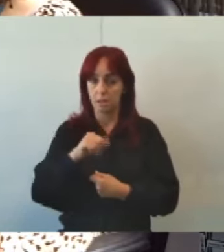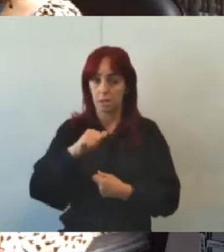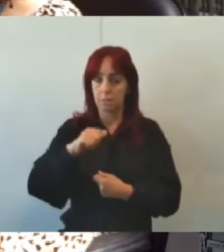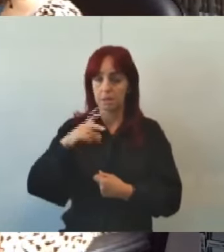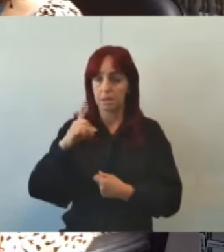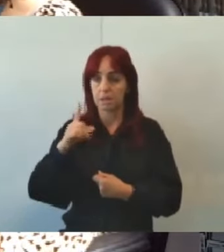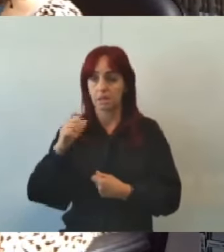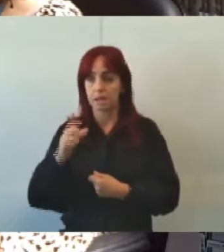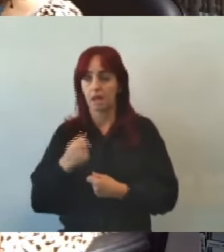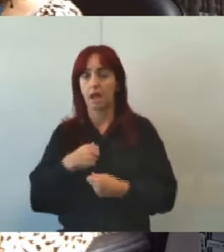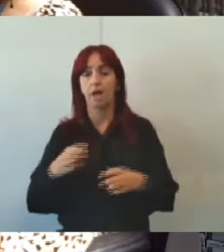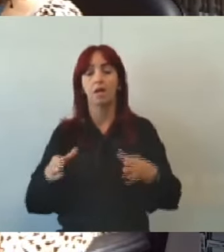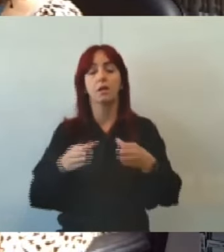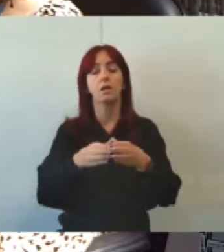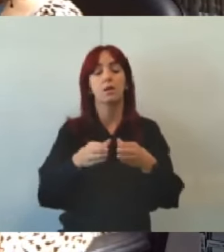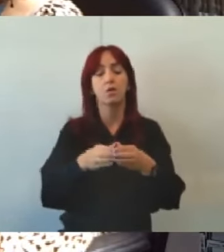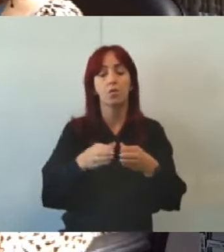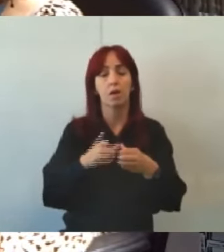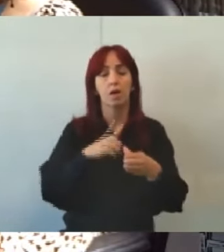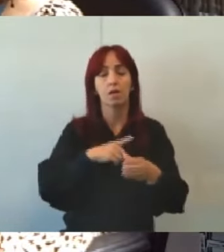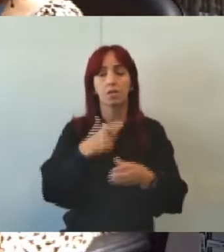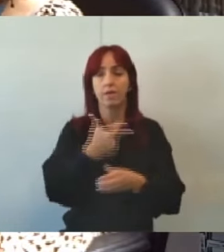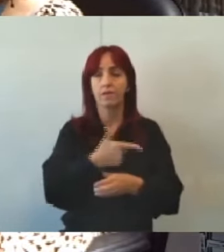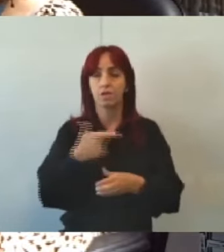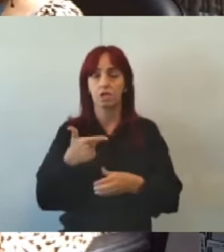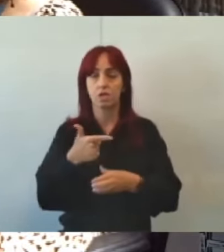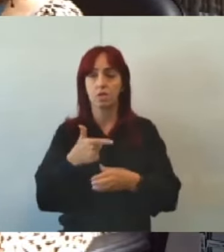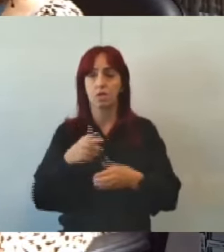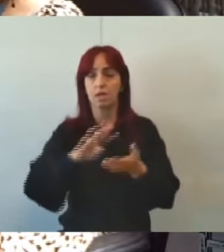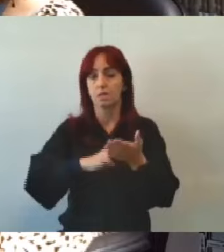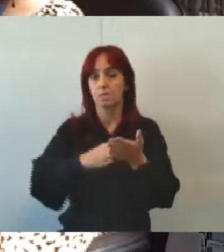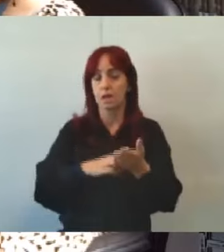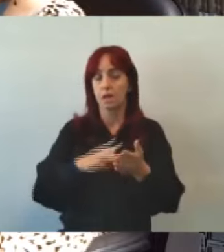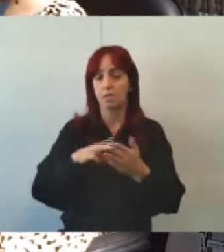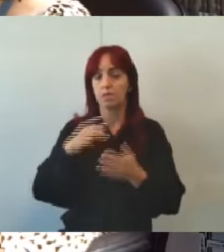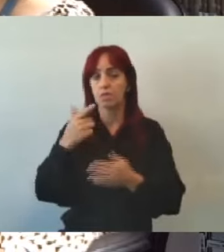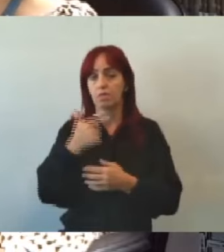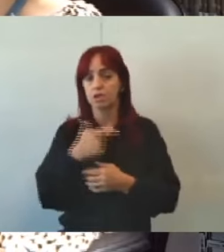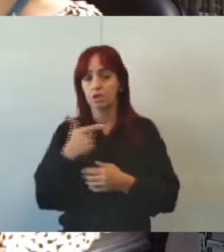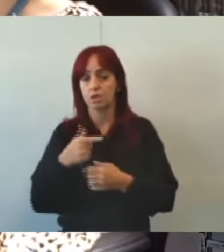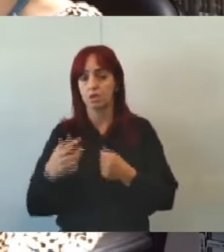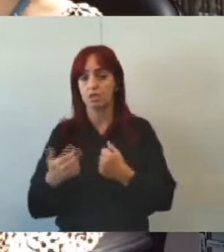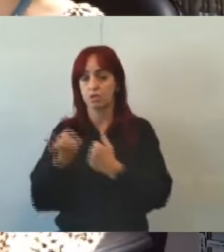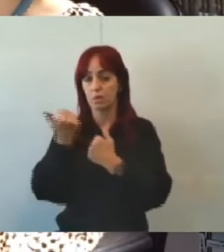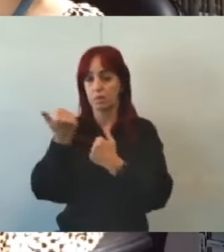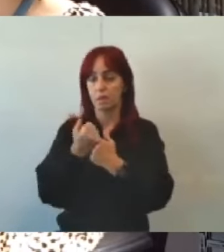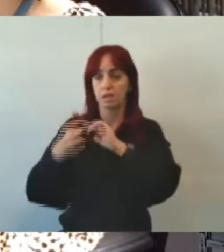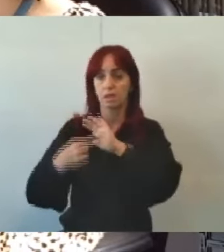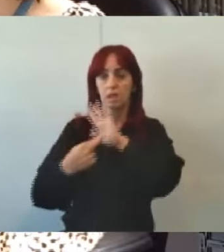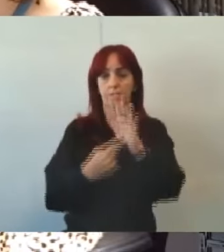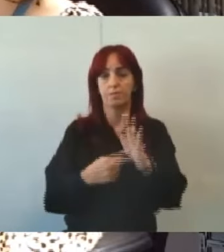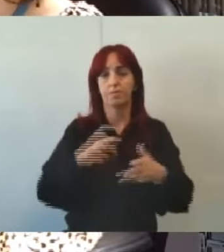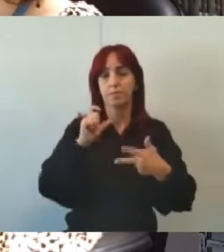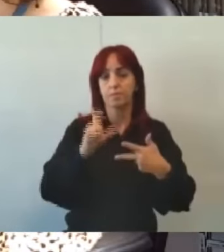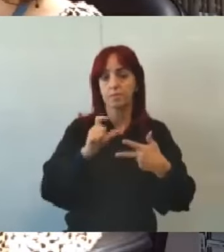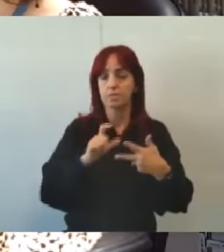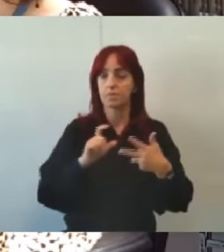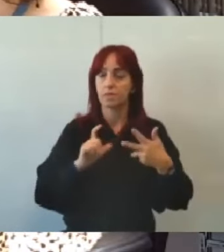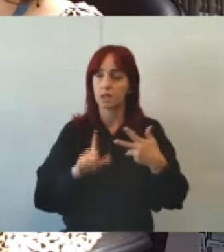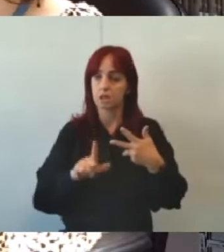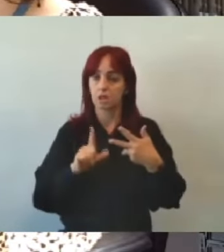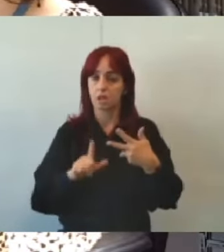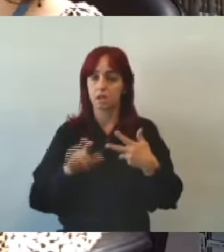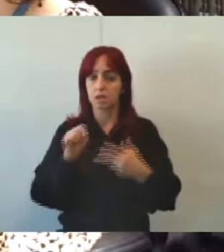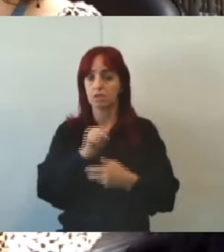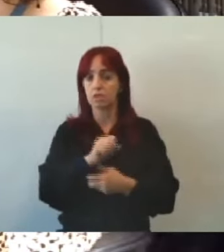paritário composto por 22 membros titulares 22 suplentes representantes do executivo do legislativo de sociedade civil então o